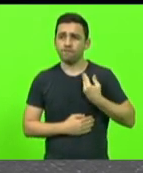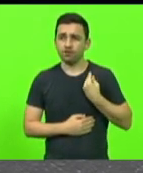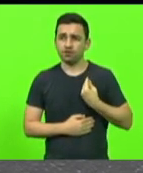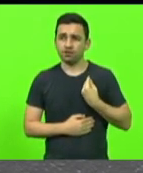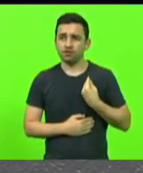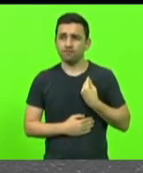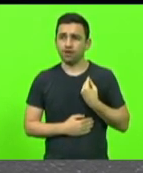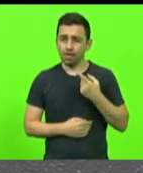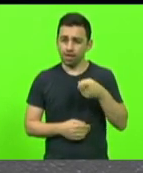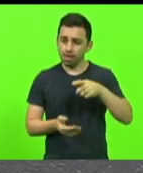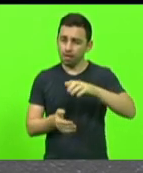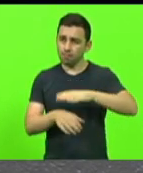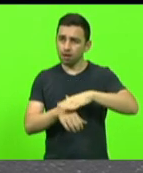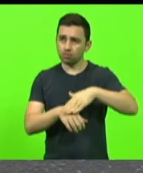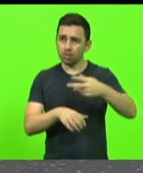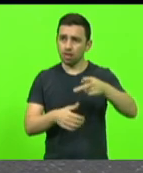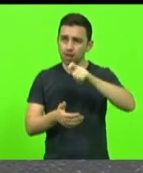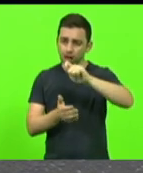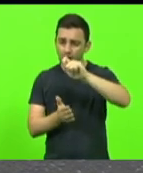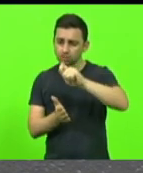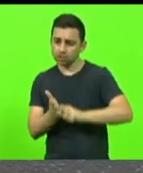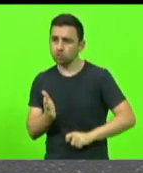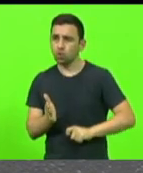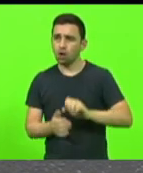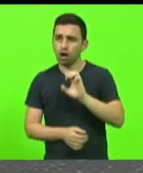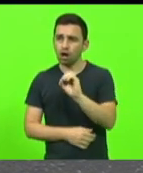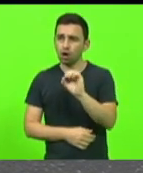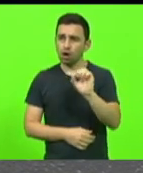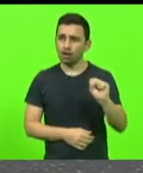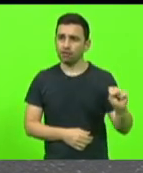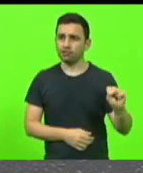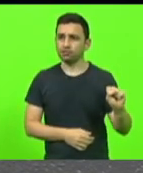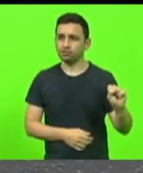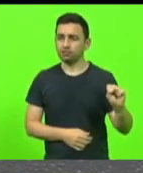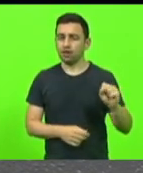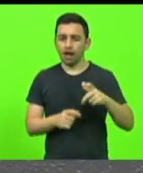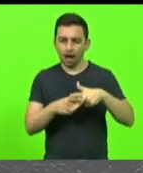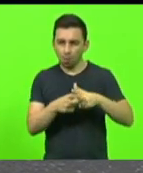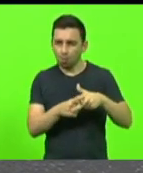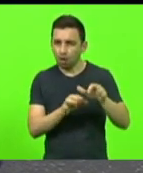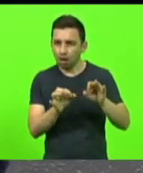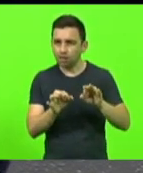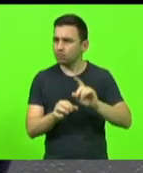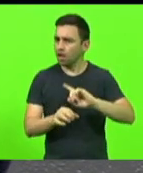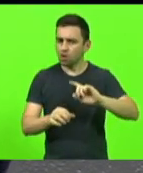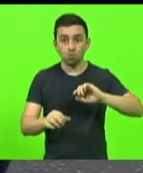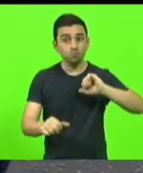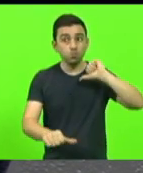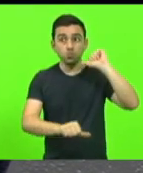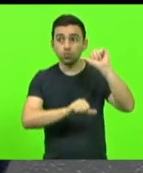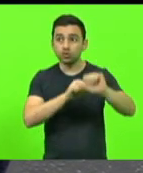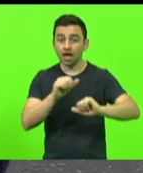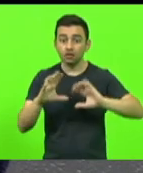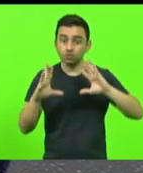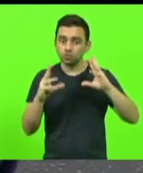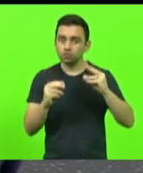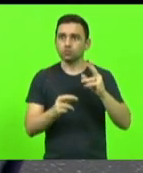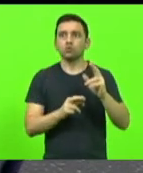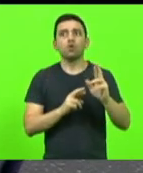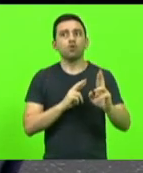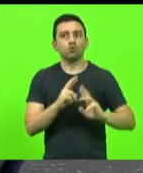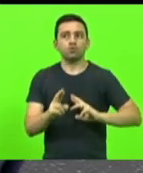assinou a ordem de serviço, não para uma restauração, mas para uma revitalização das rodovias, enquanto